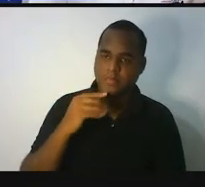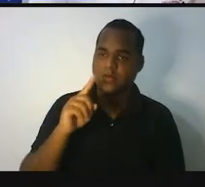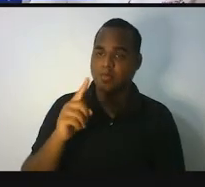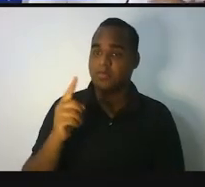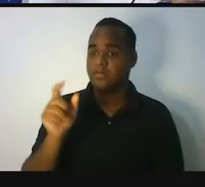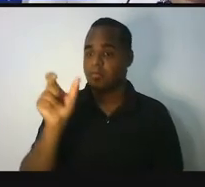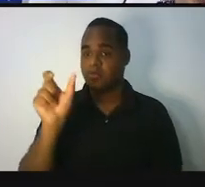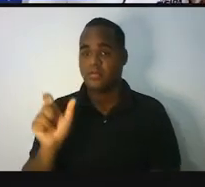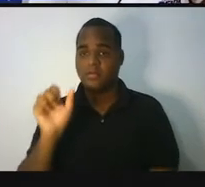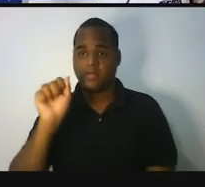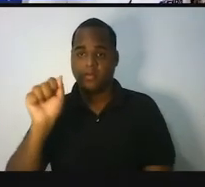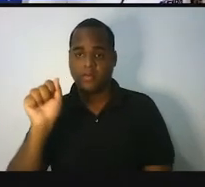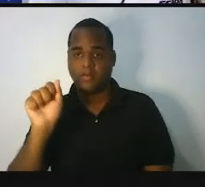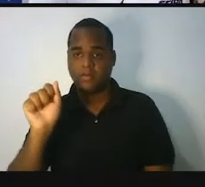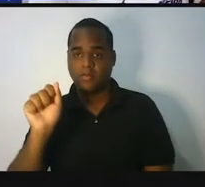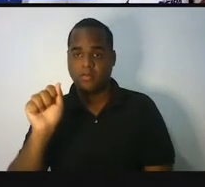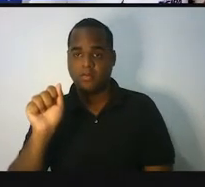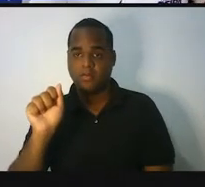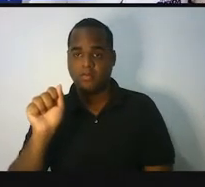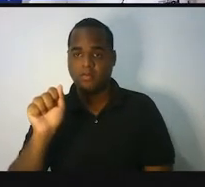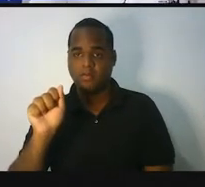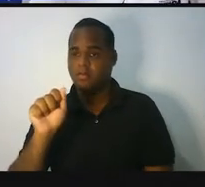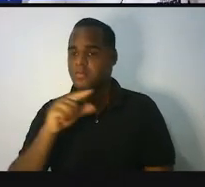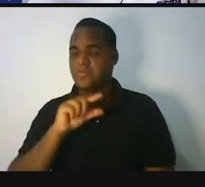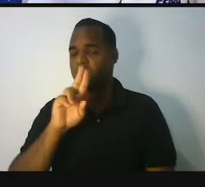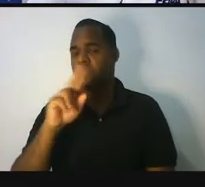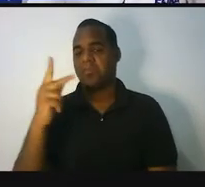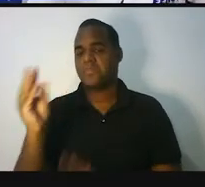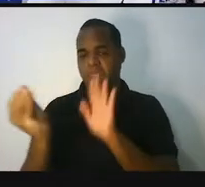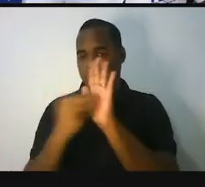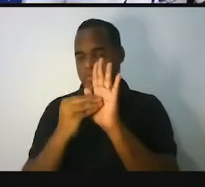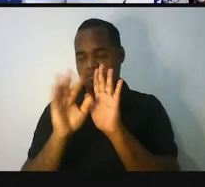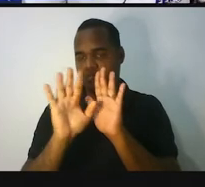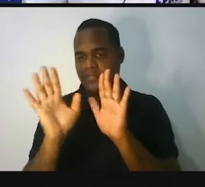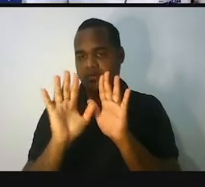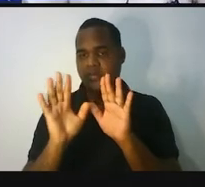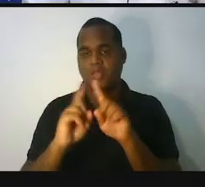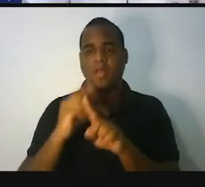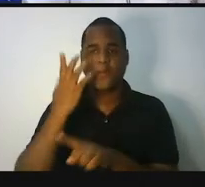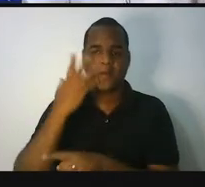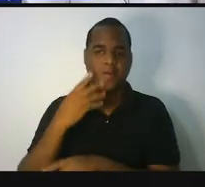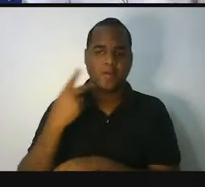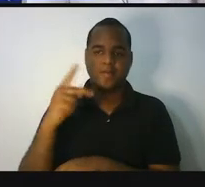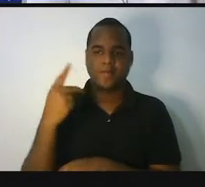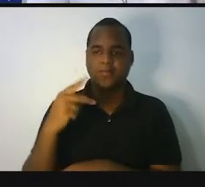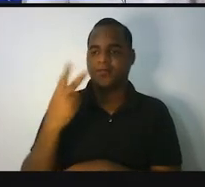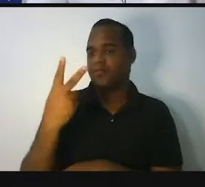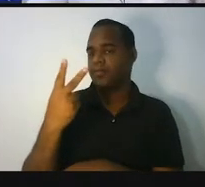criança A, eu não quis dar nomes, tá bom? Digamos que para essa criança A eu dei dois pirulitos.